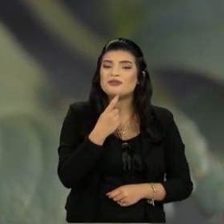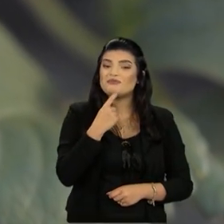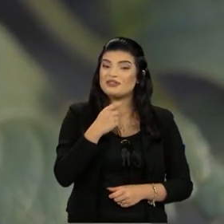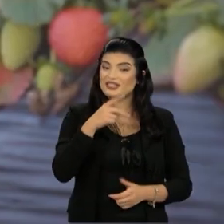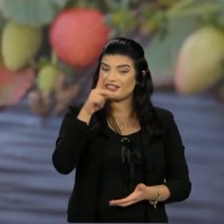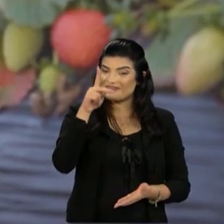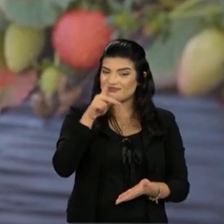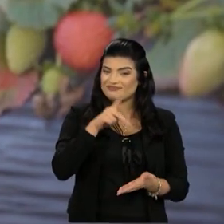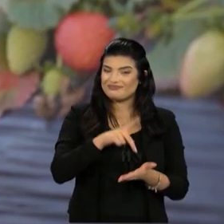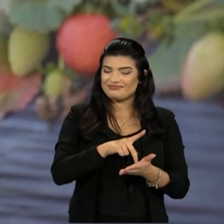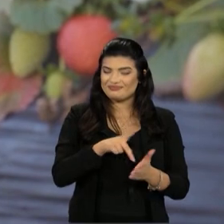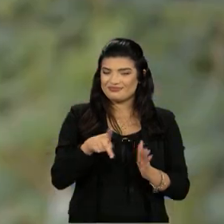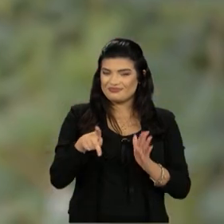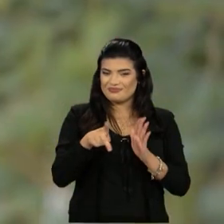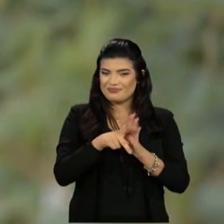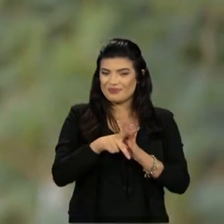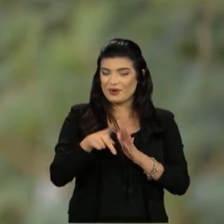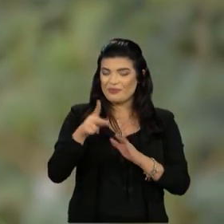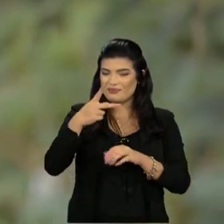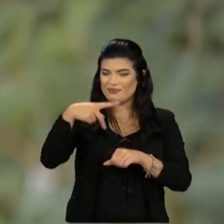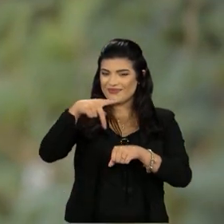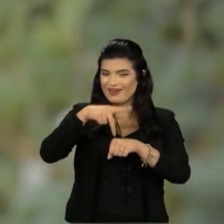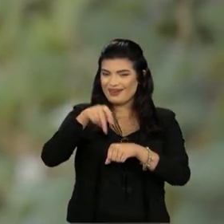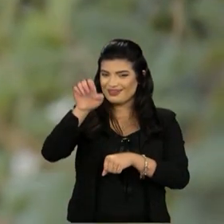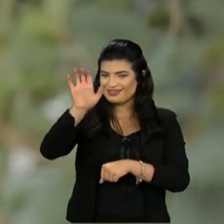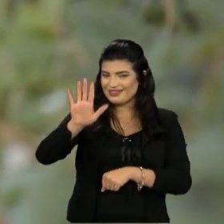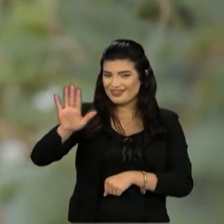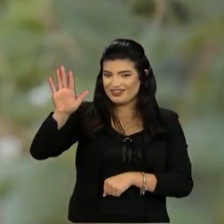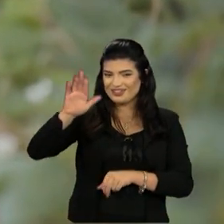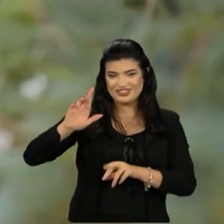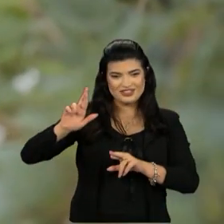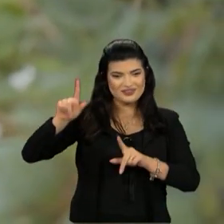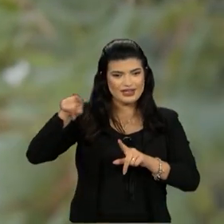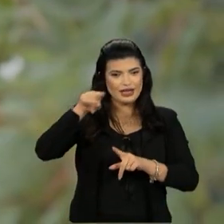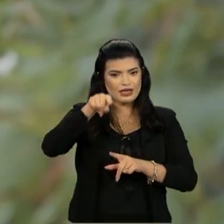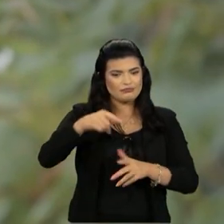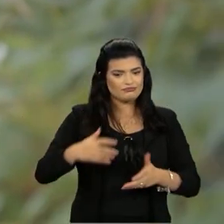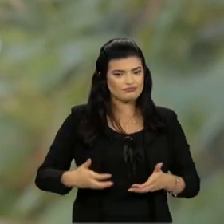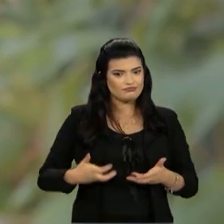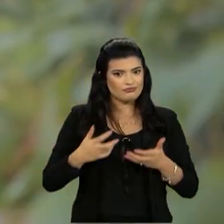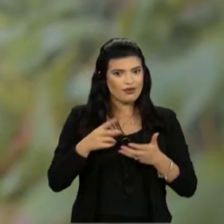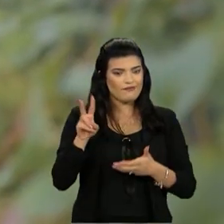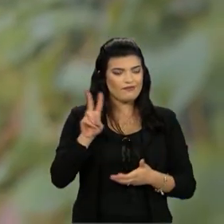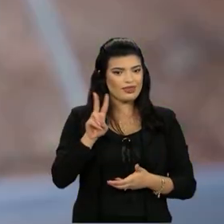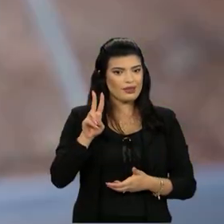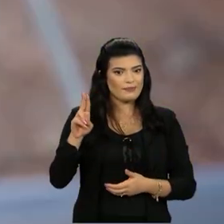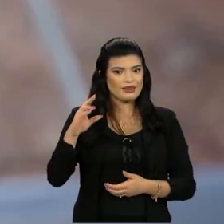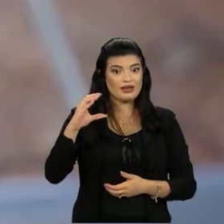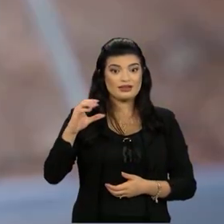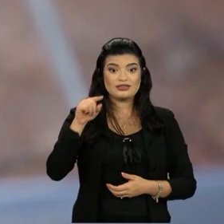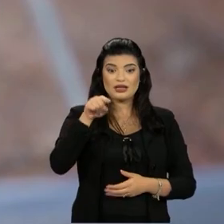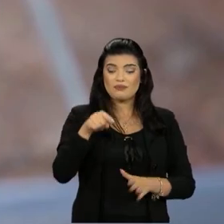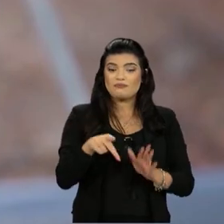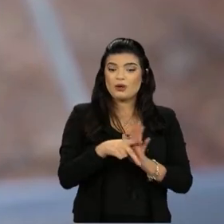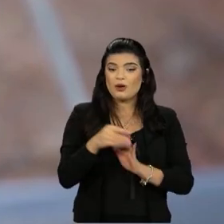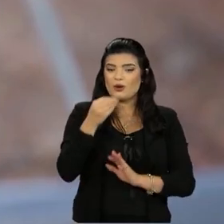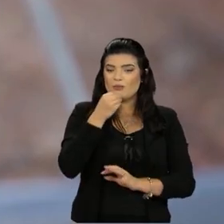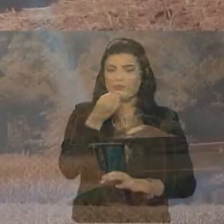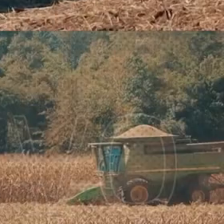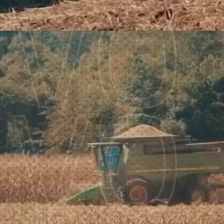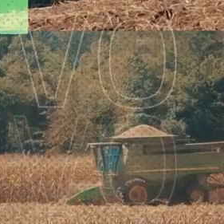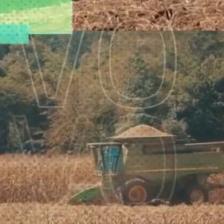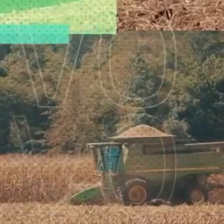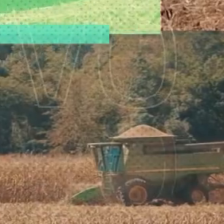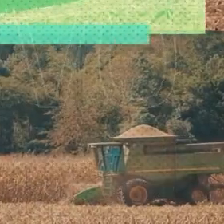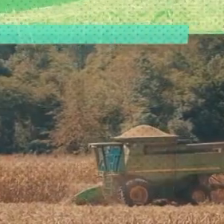de origem europeia. O morango é uma planta rasteira, rica em vitamina C, que encontrou morada oportuna no sul de Minas Gerais.